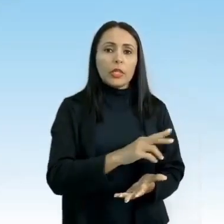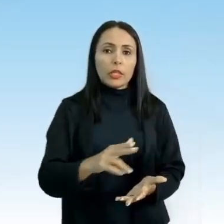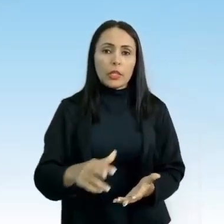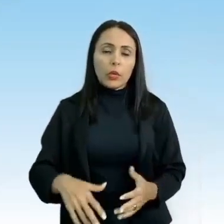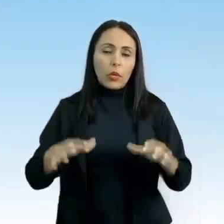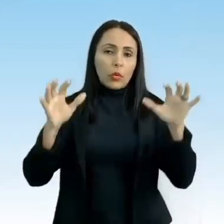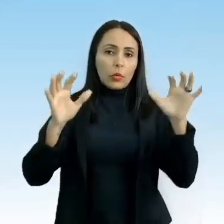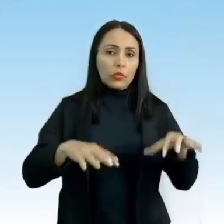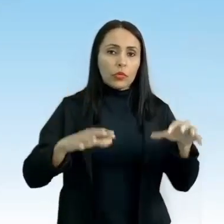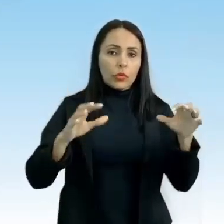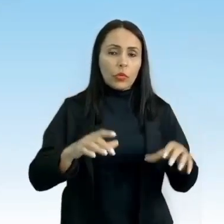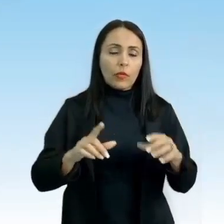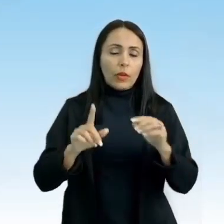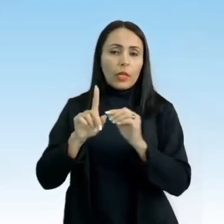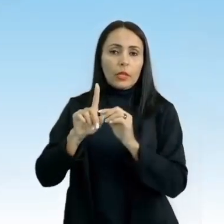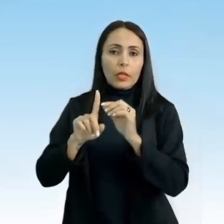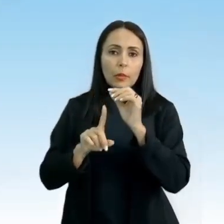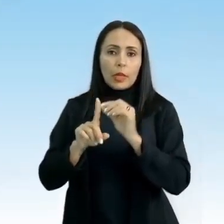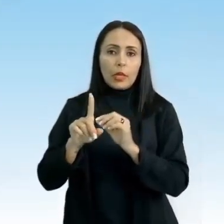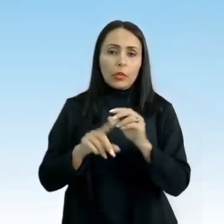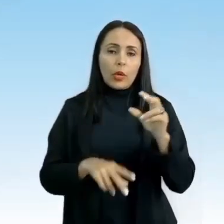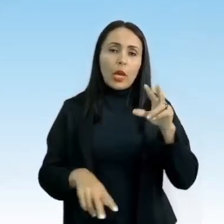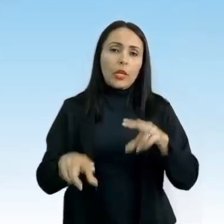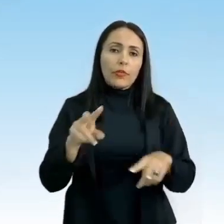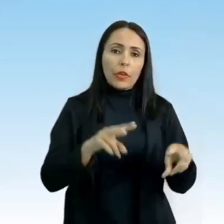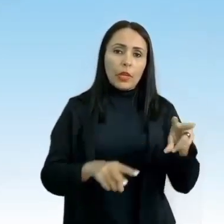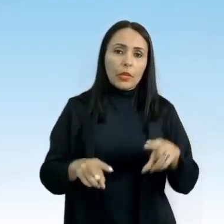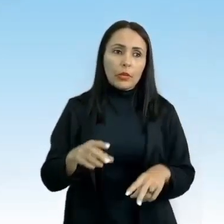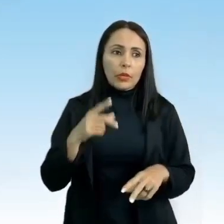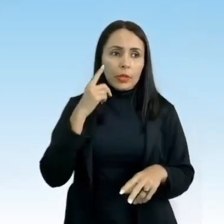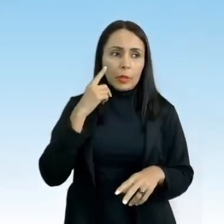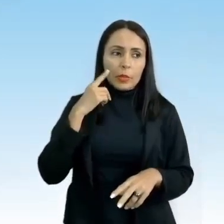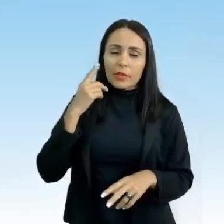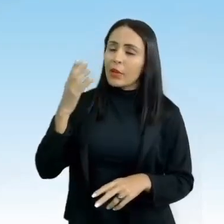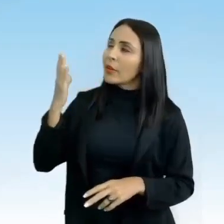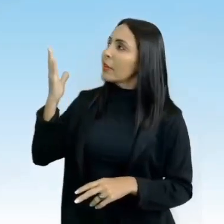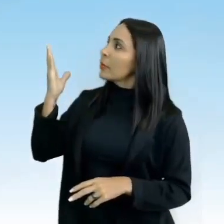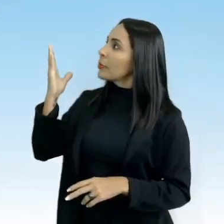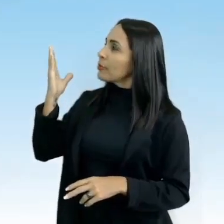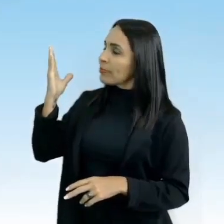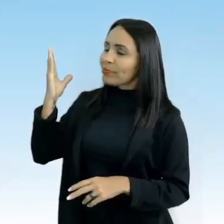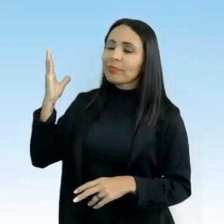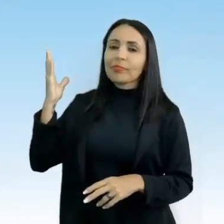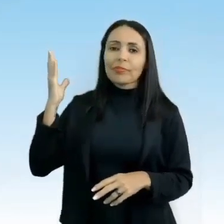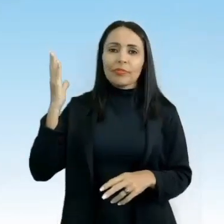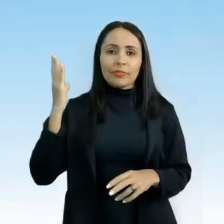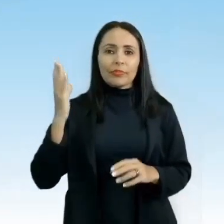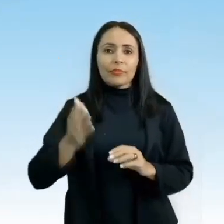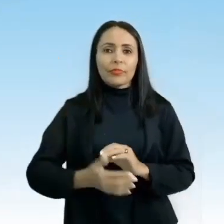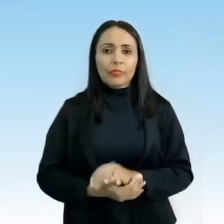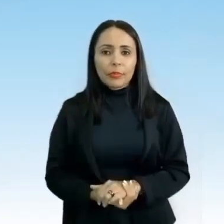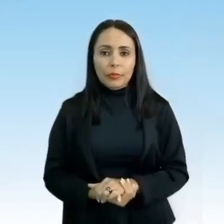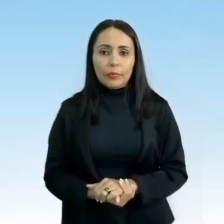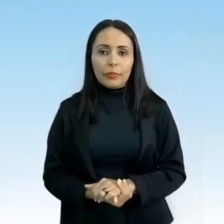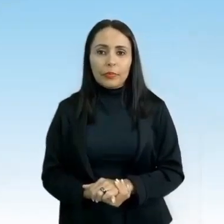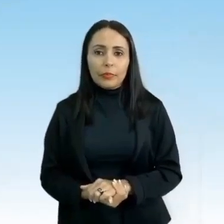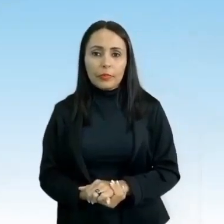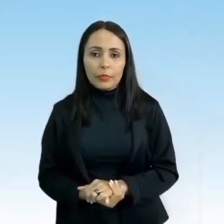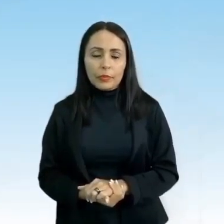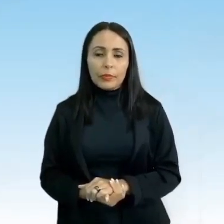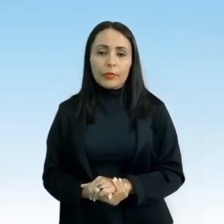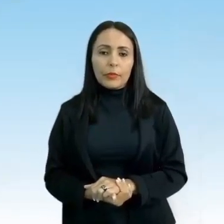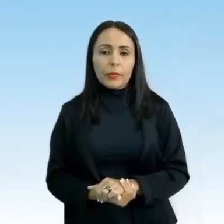chuva, temperatura e vento. Aí tá o pessoal, ó, usamos o esporte como lazer, as crianças ali,